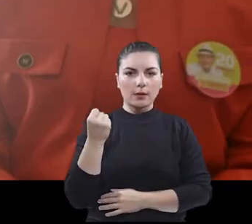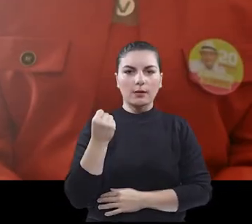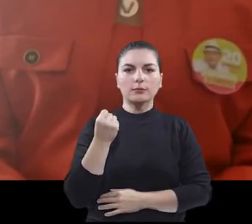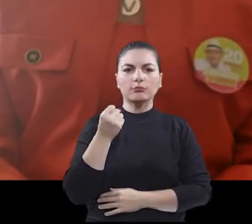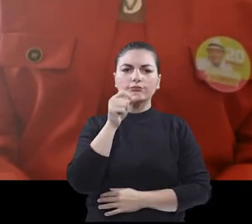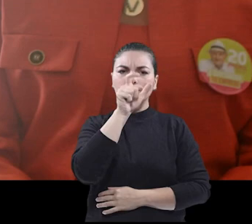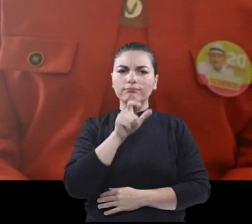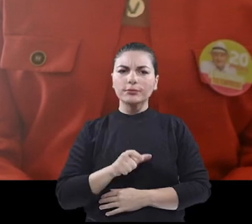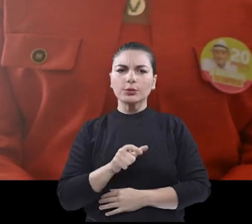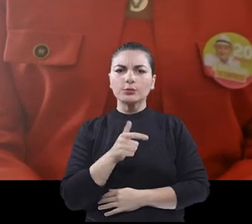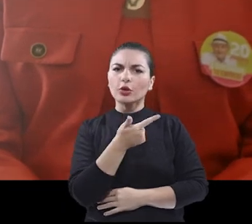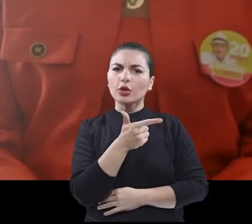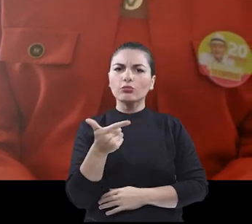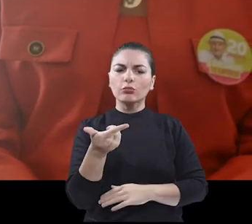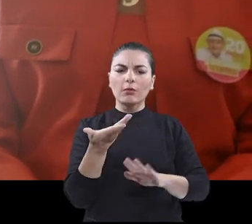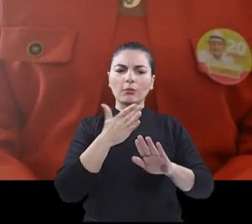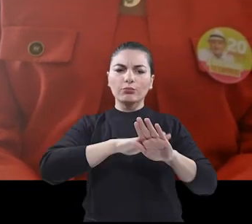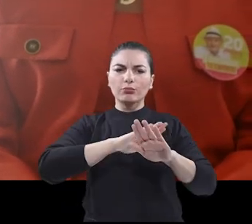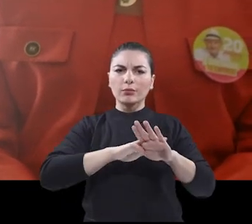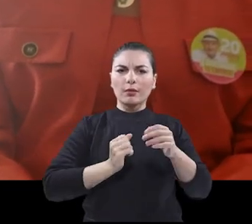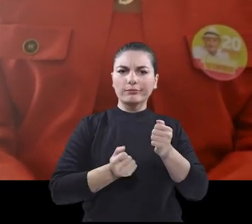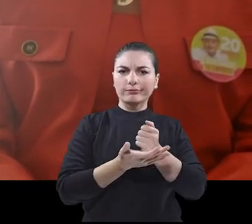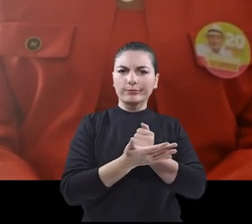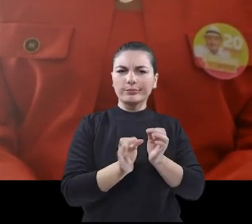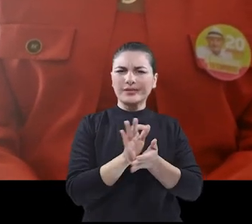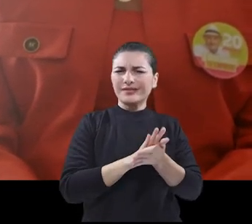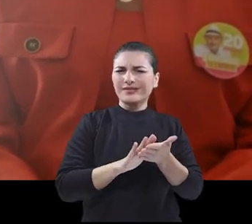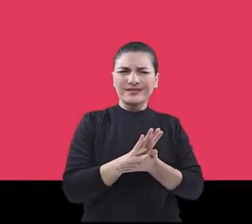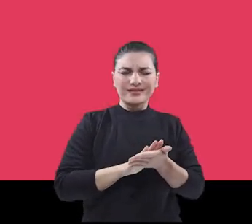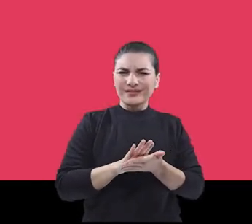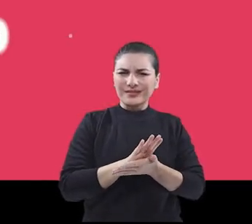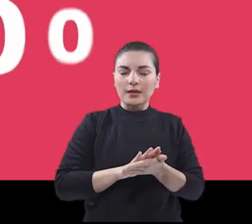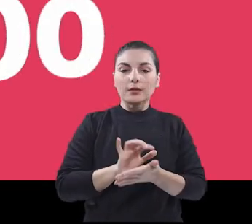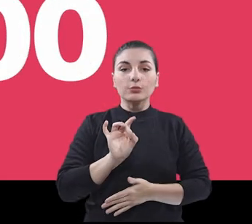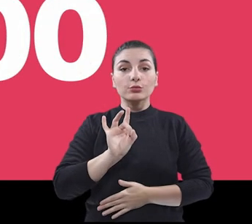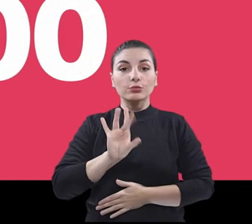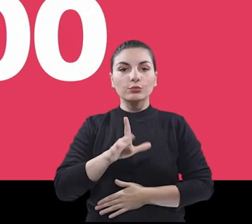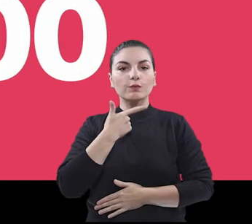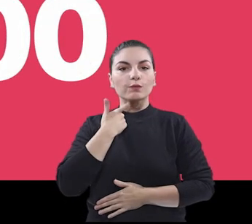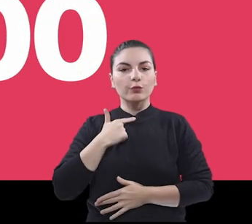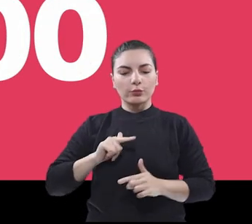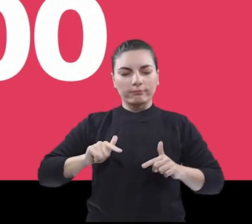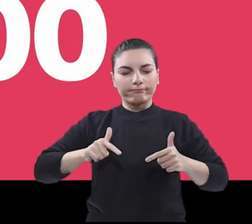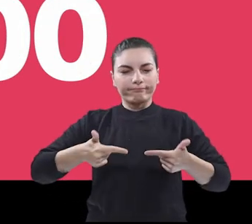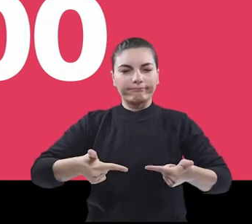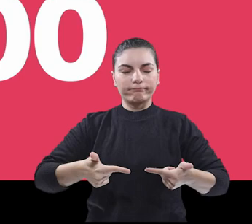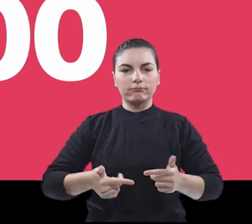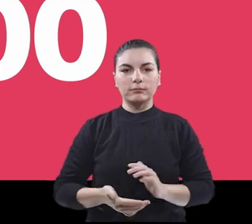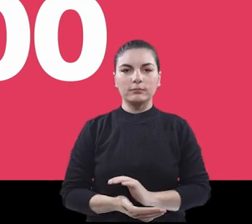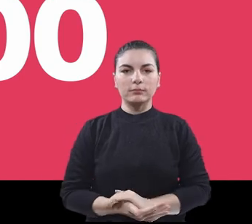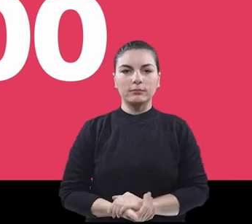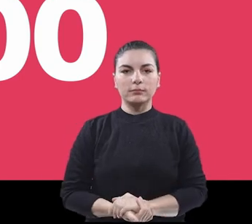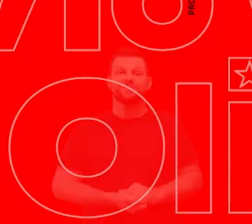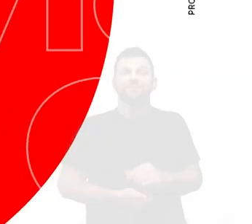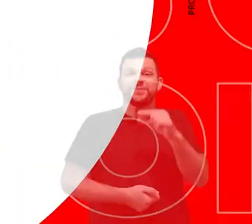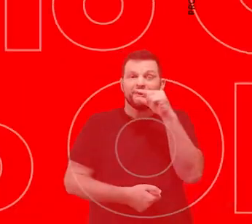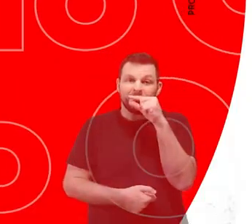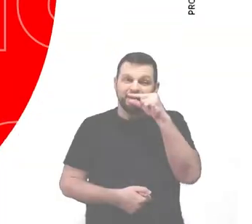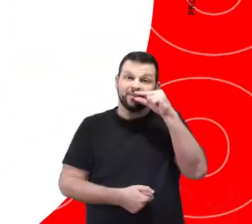Senado. Gente que não tem atraso, nem esquema, nem nada, a não ser a vontade de fazer.